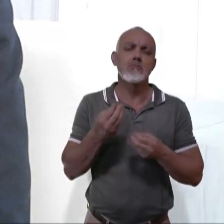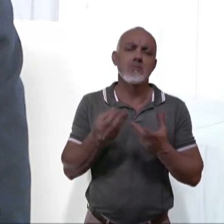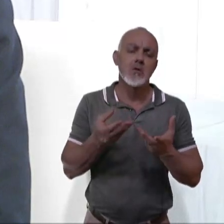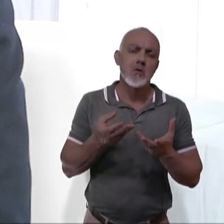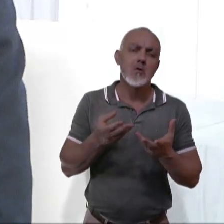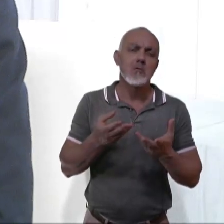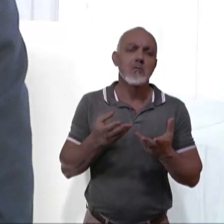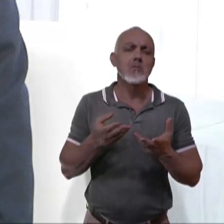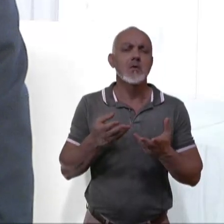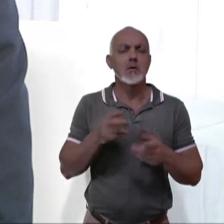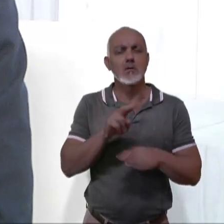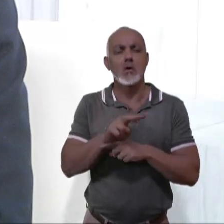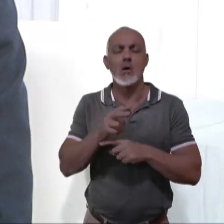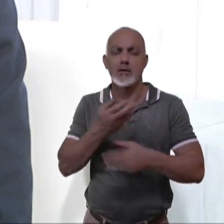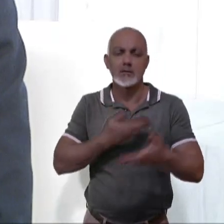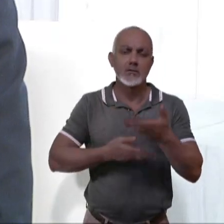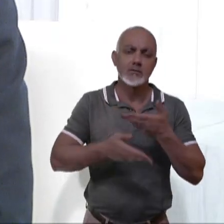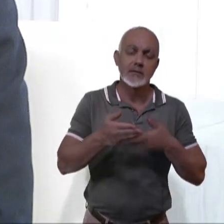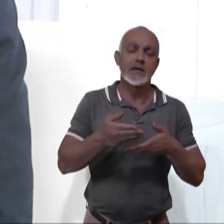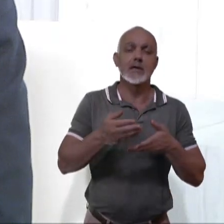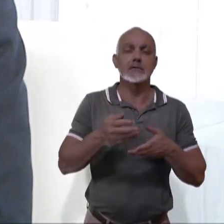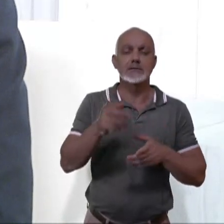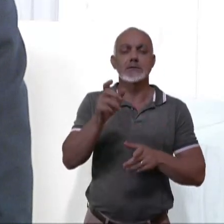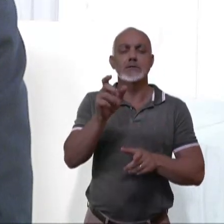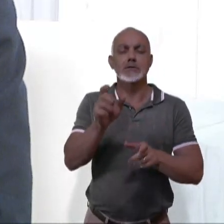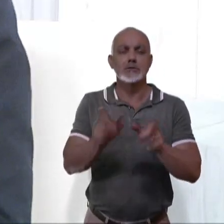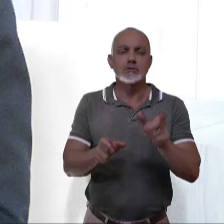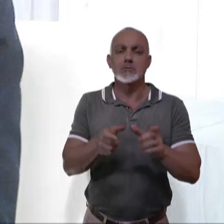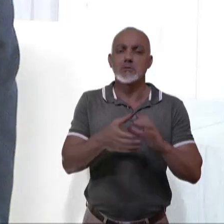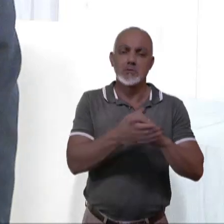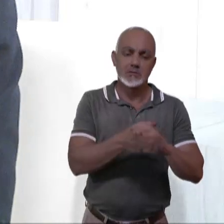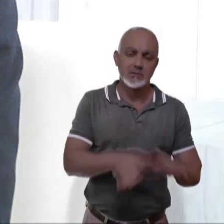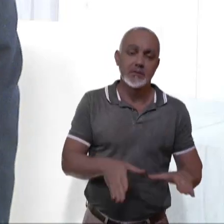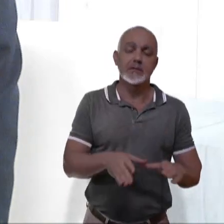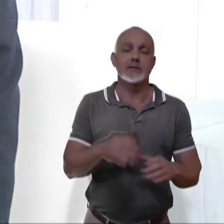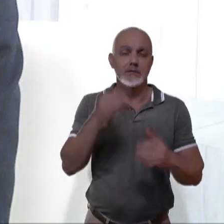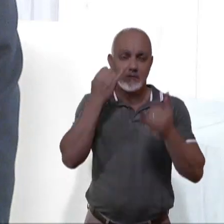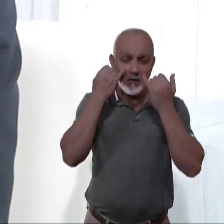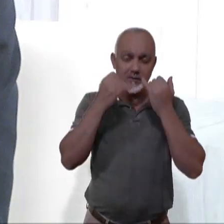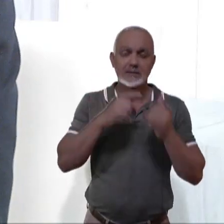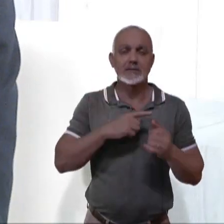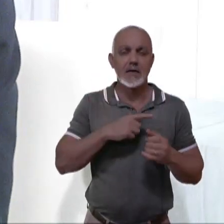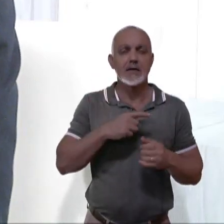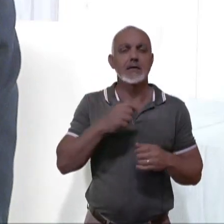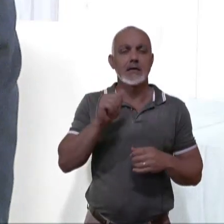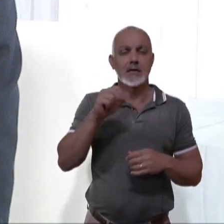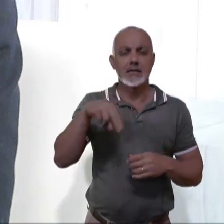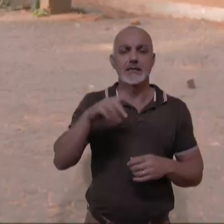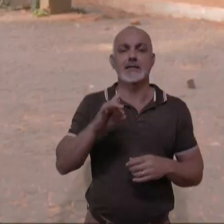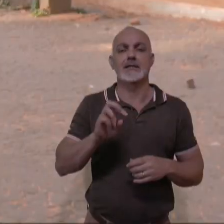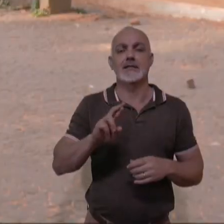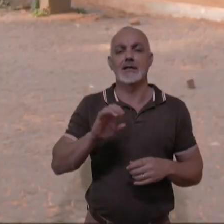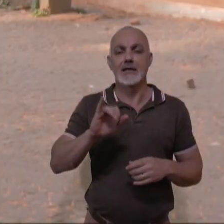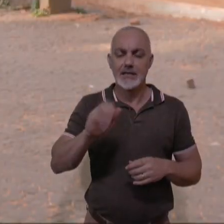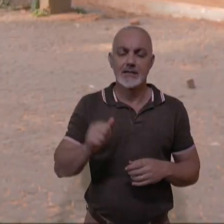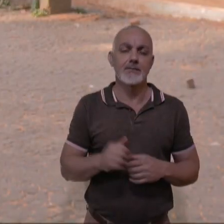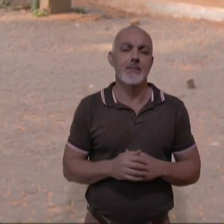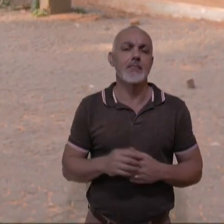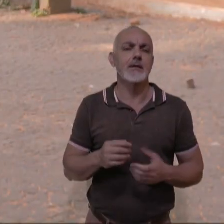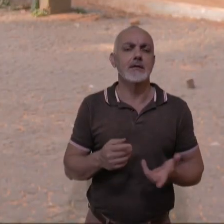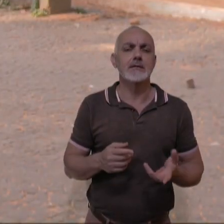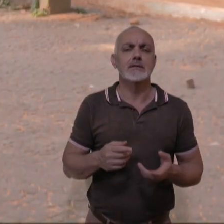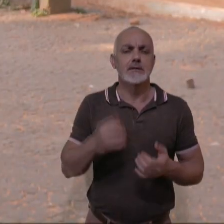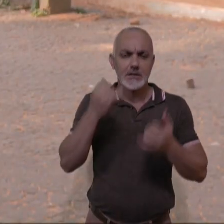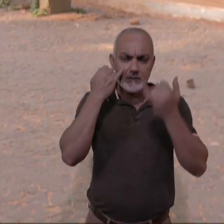compartilhada entre os casais divorciados. Quem tem mais informações é a repórter Andrea Rochael. De acordo com